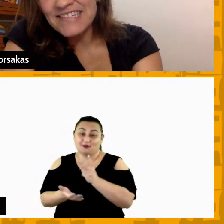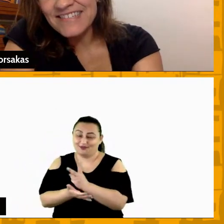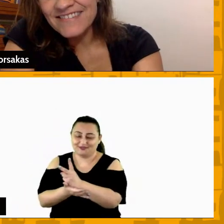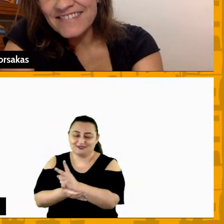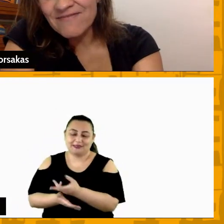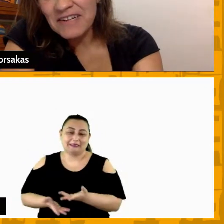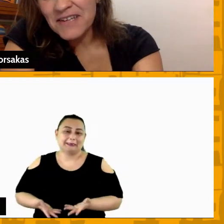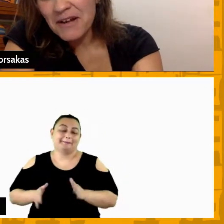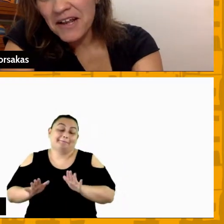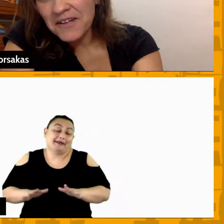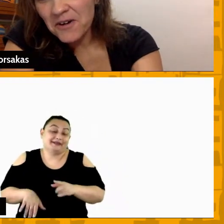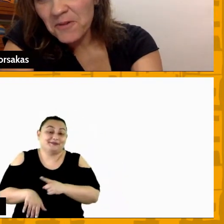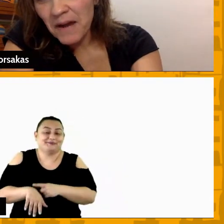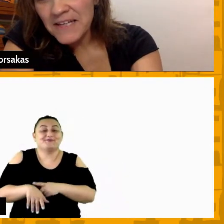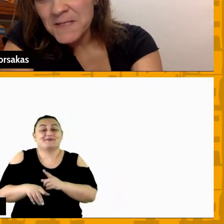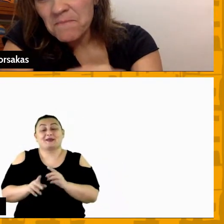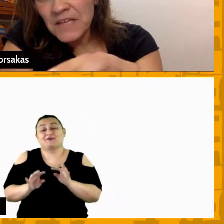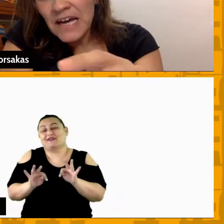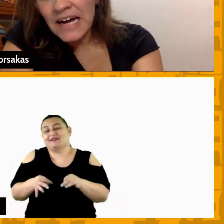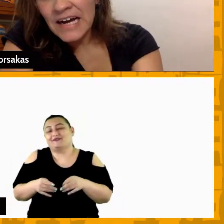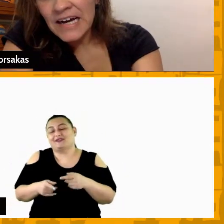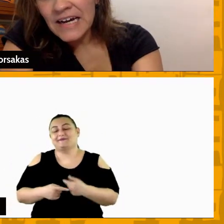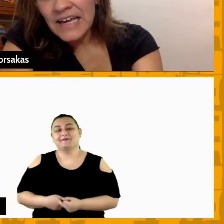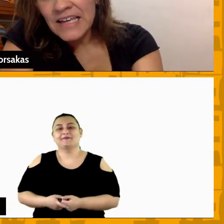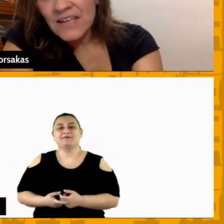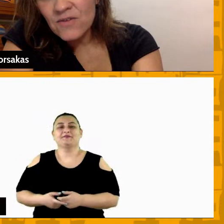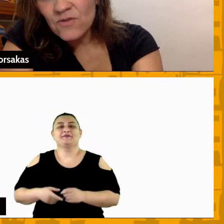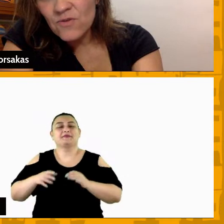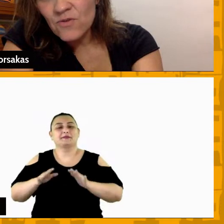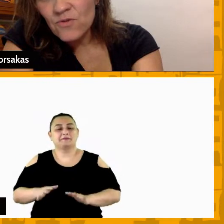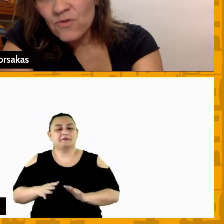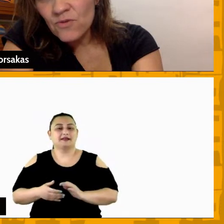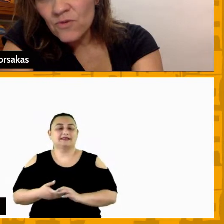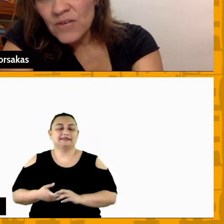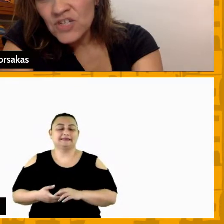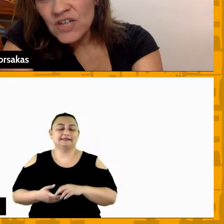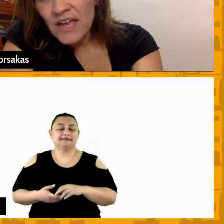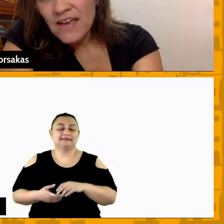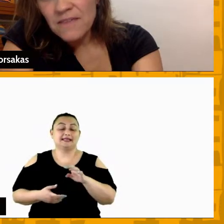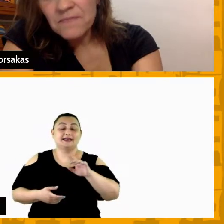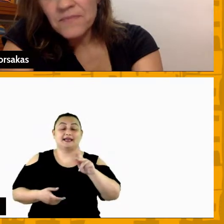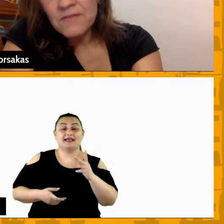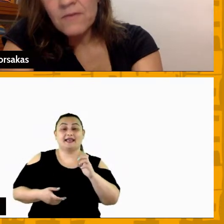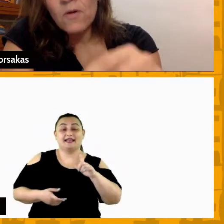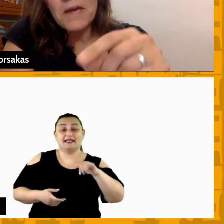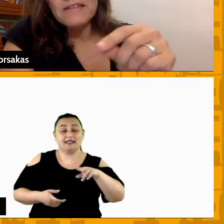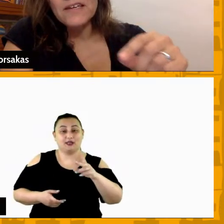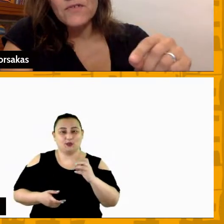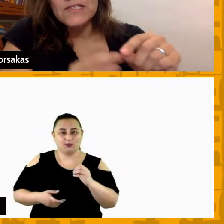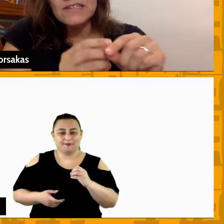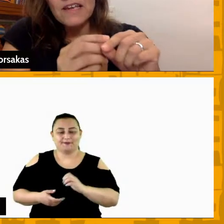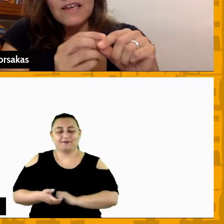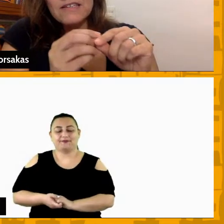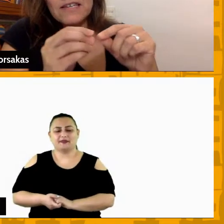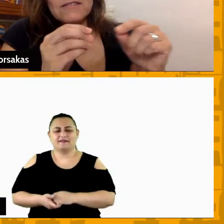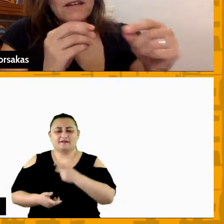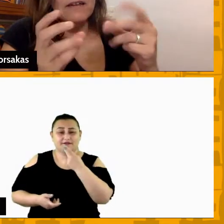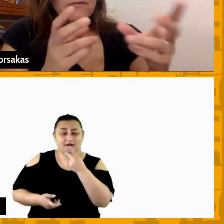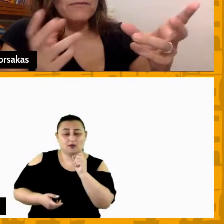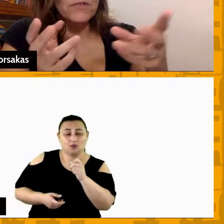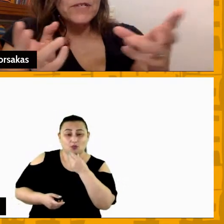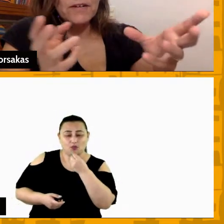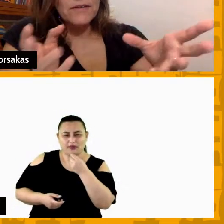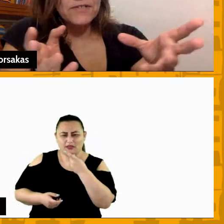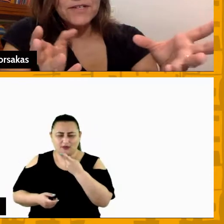mas vai terminar logo mais Elinho o Ednei comenta que você tem